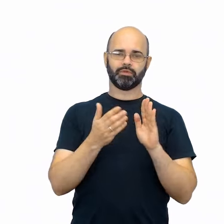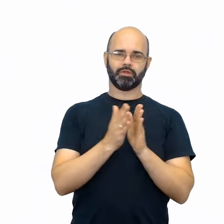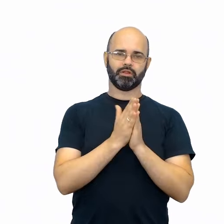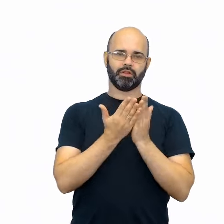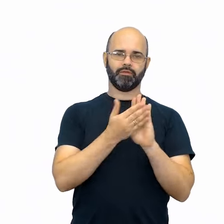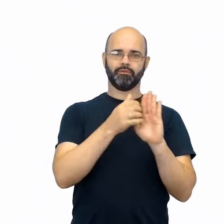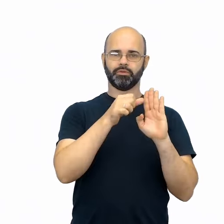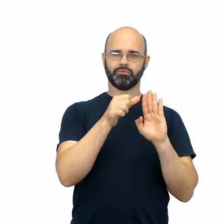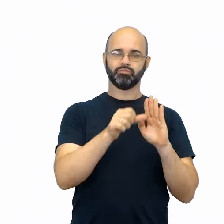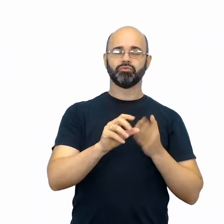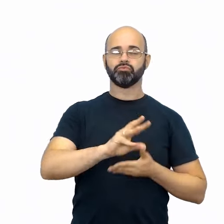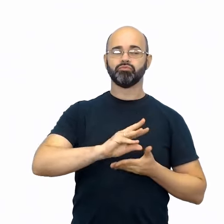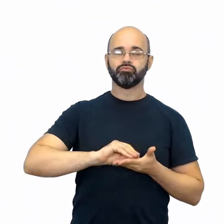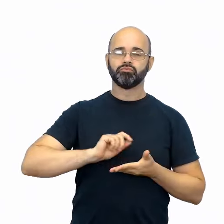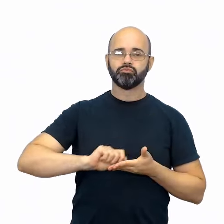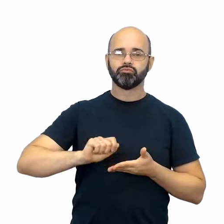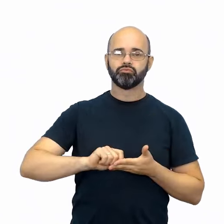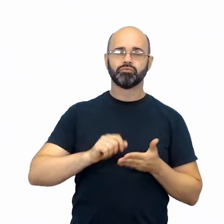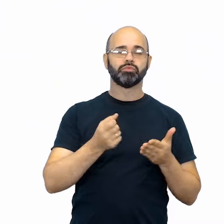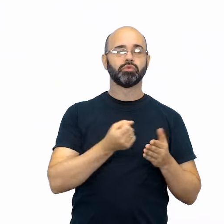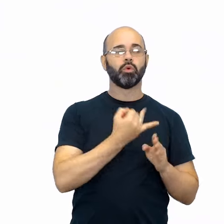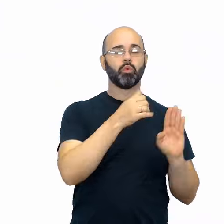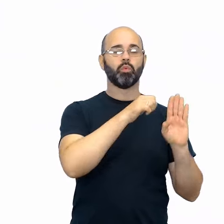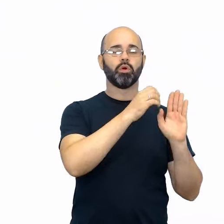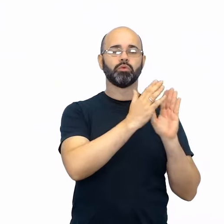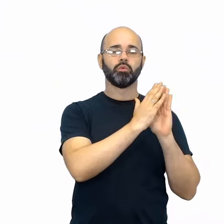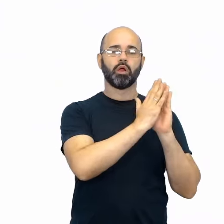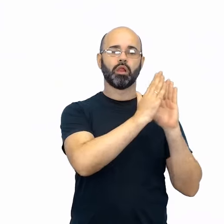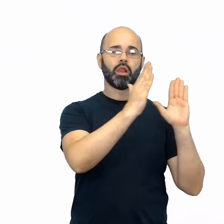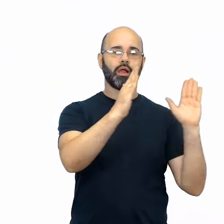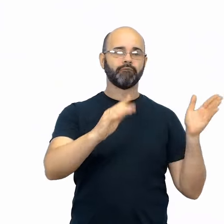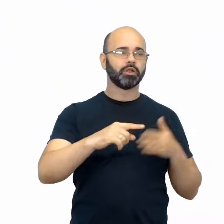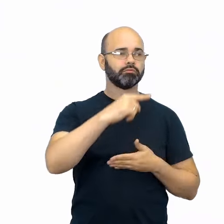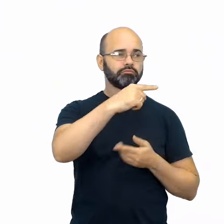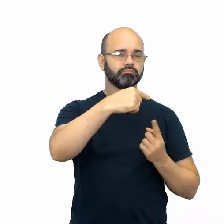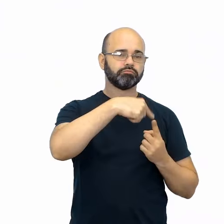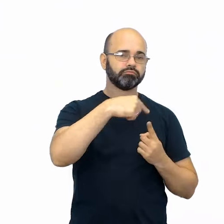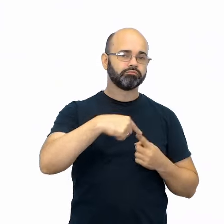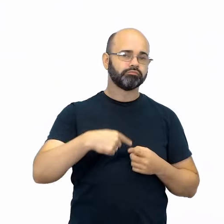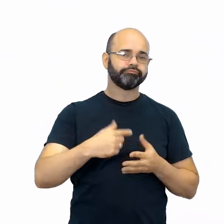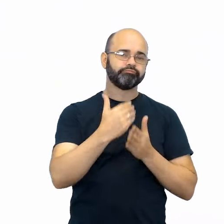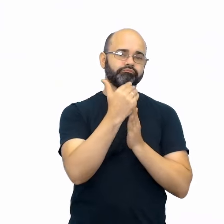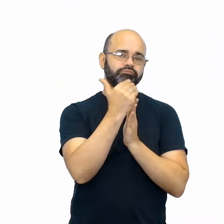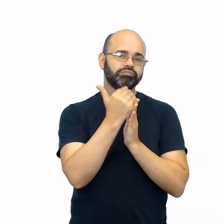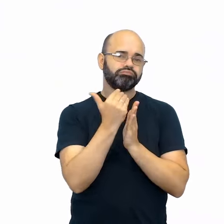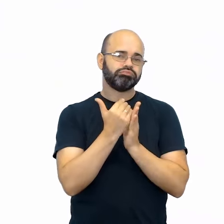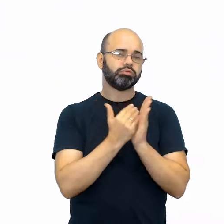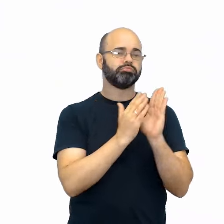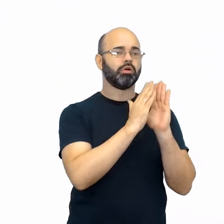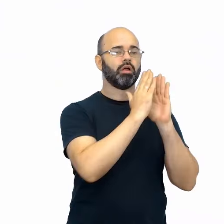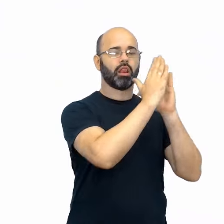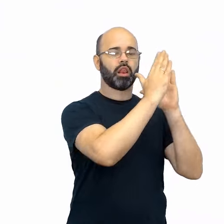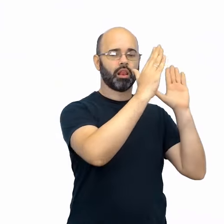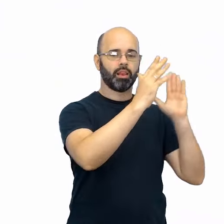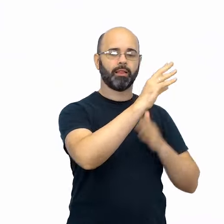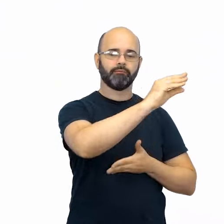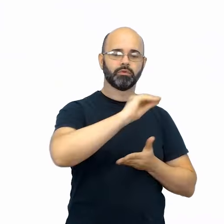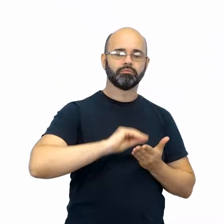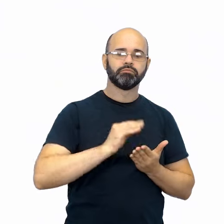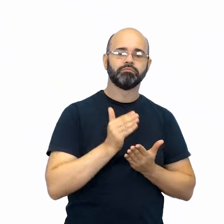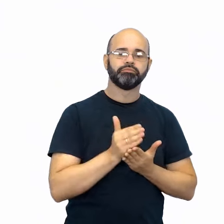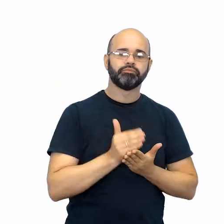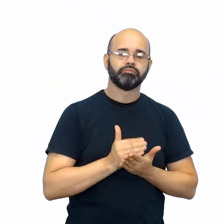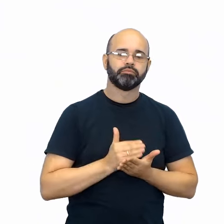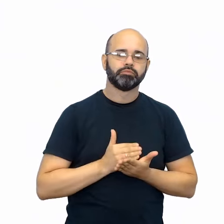e a escrita de regras de uso do livro de sala de aula. A partir dos critérios construídos coletivamente, o propósito